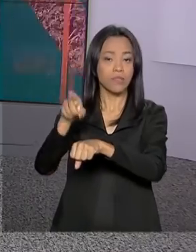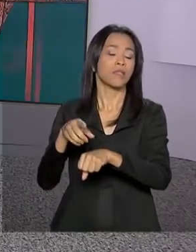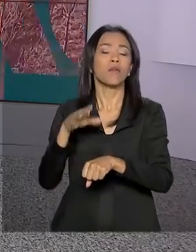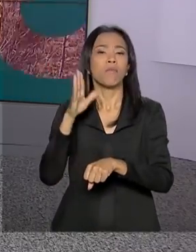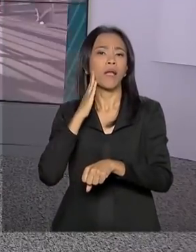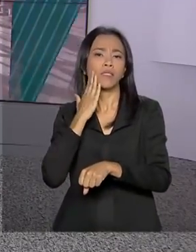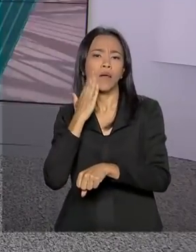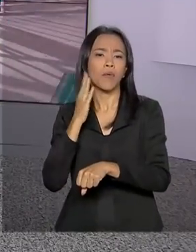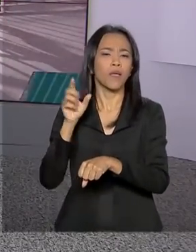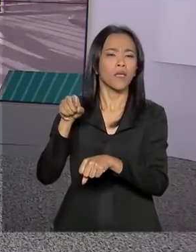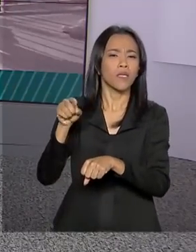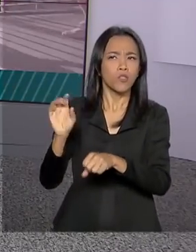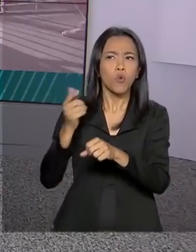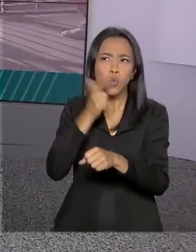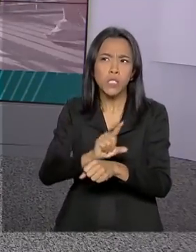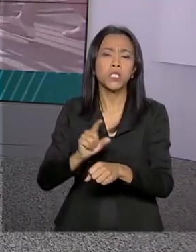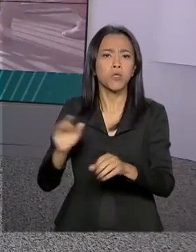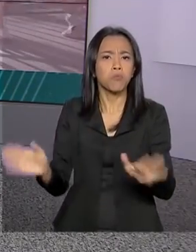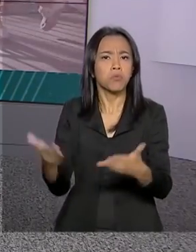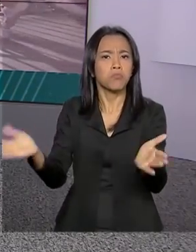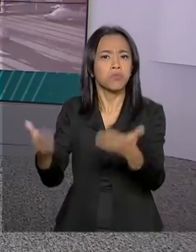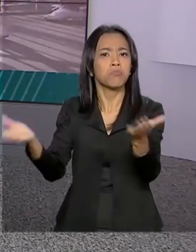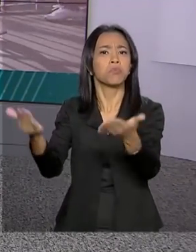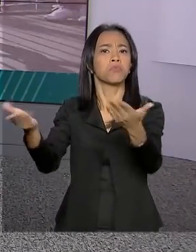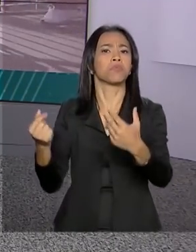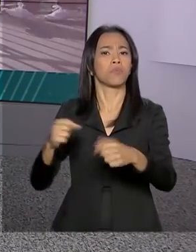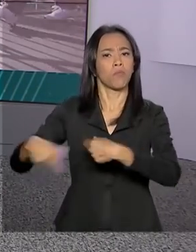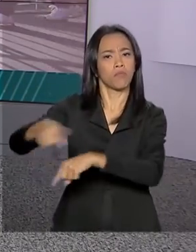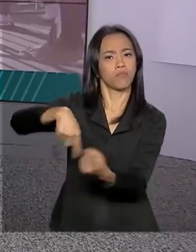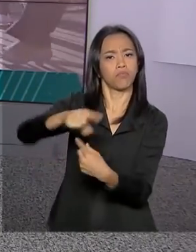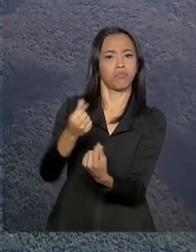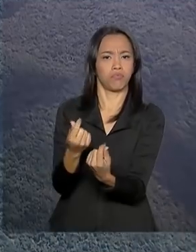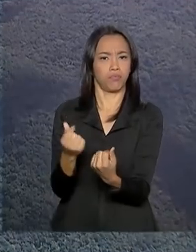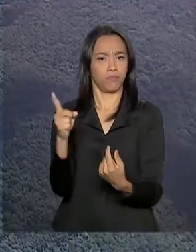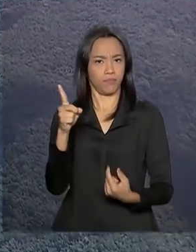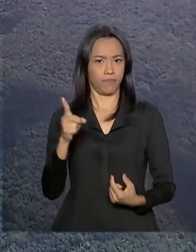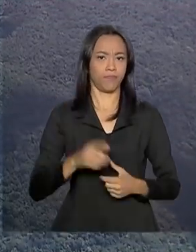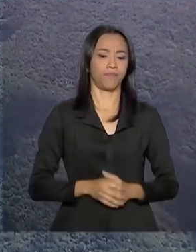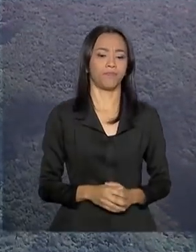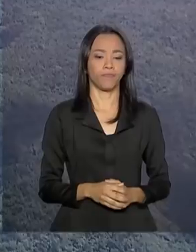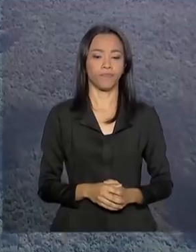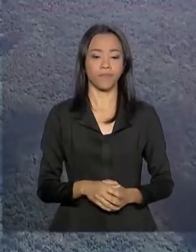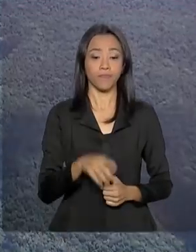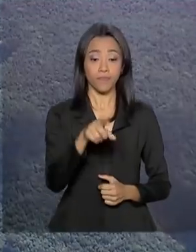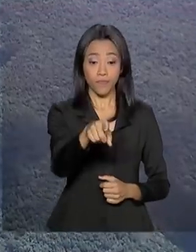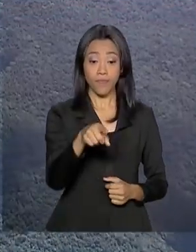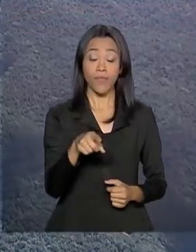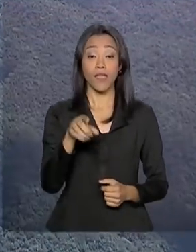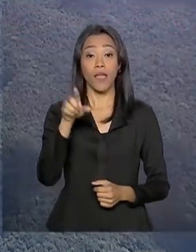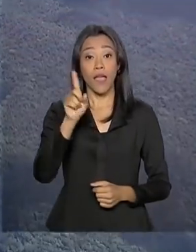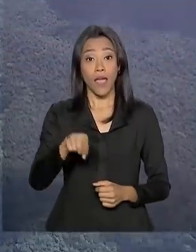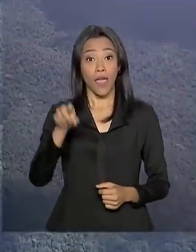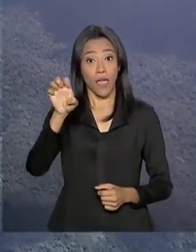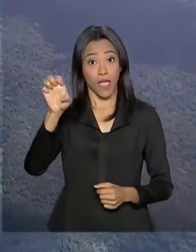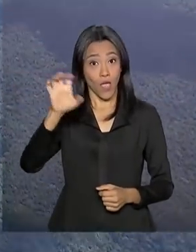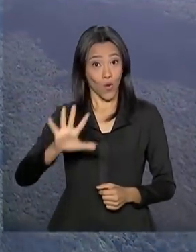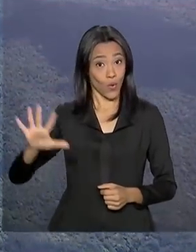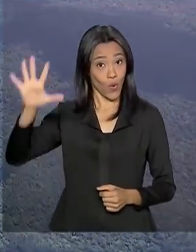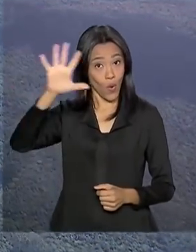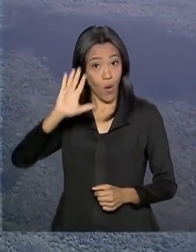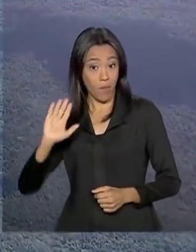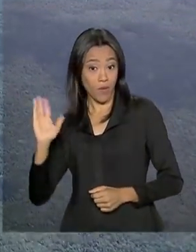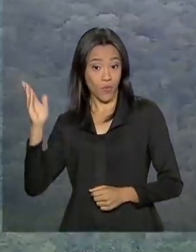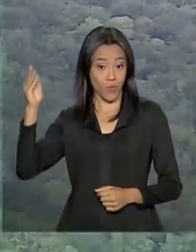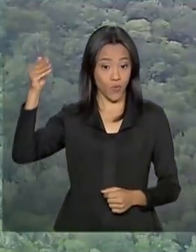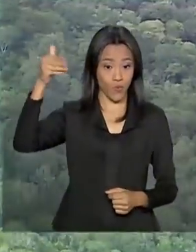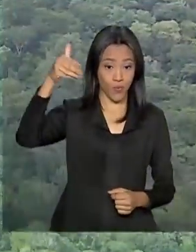comunidade, gerar emprego e ainda movimentar a economia. A porta pela qual a Europa se conecta